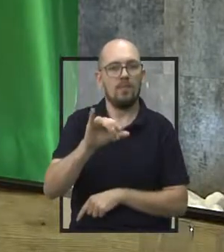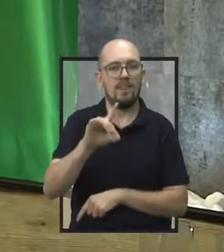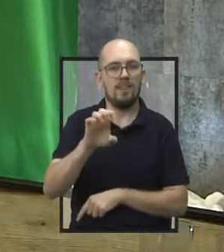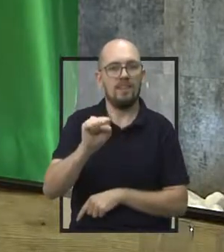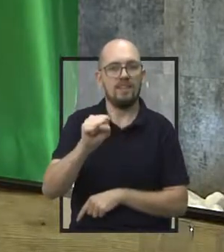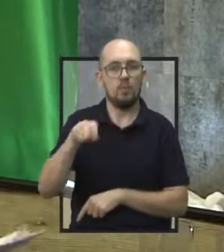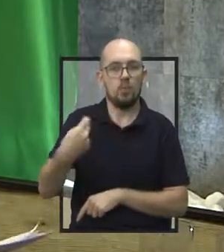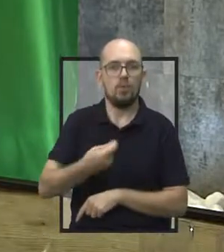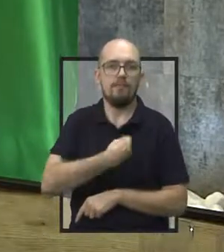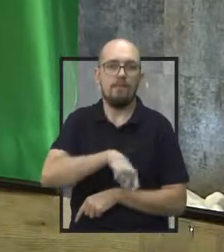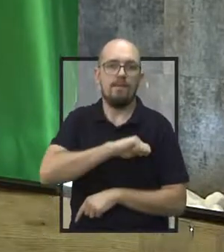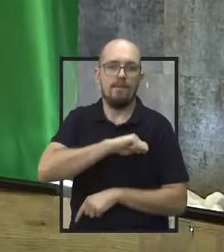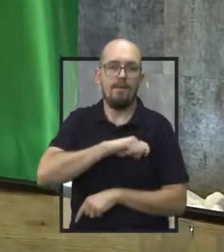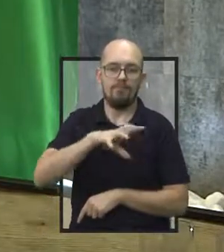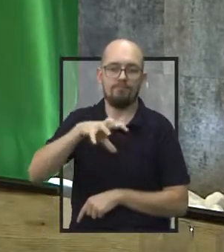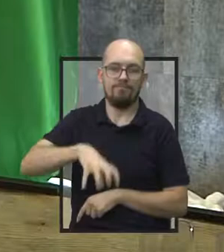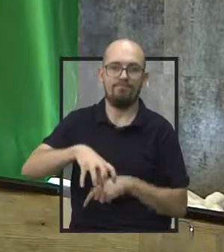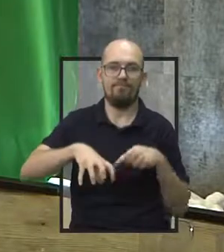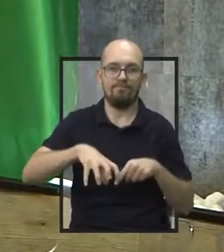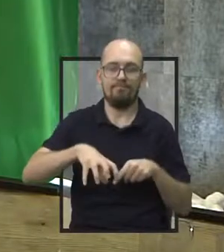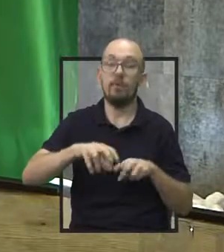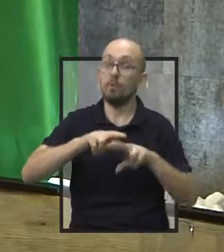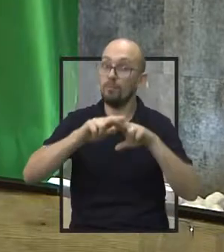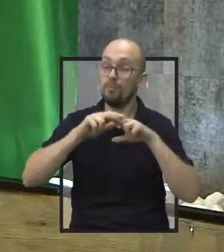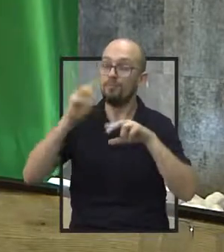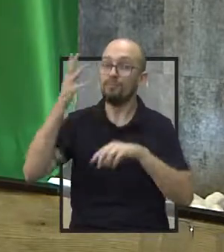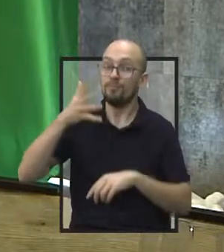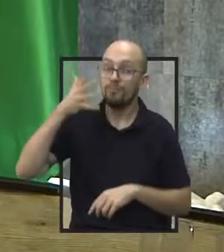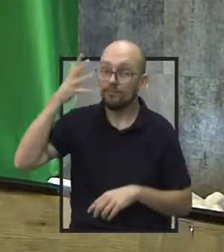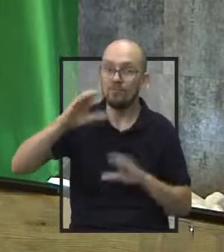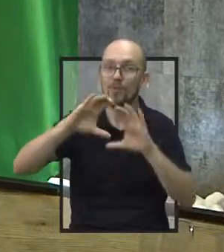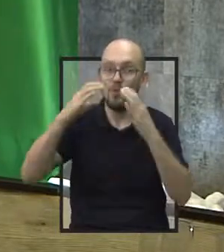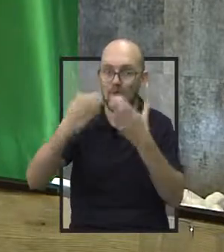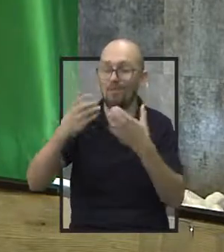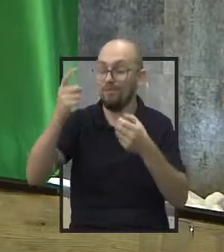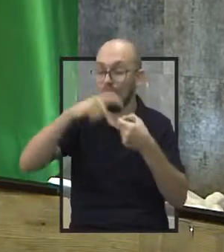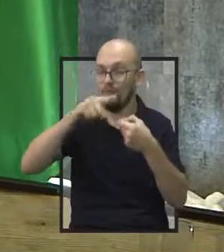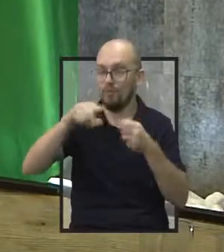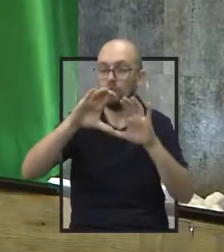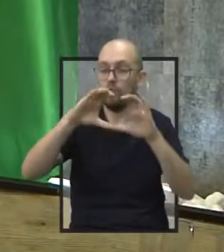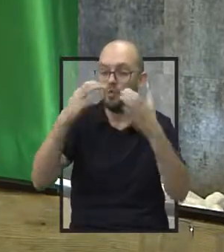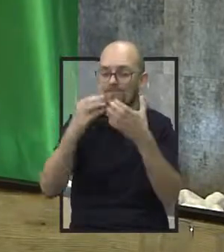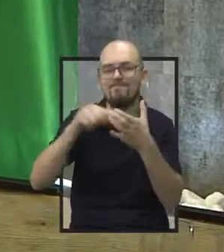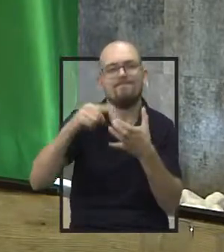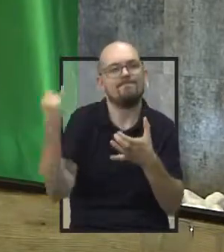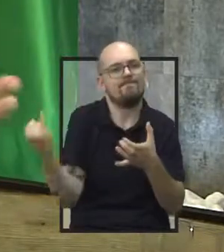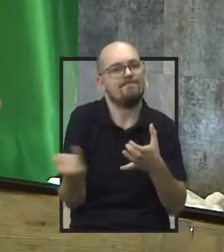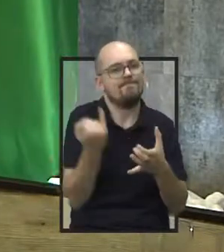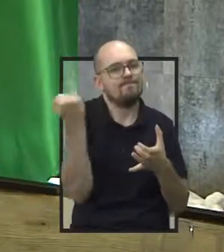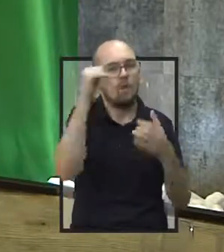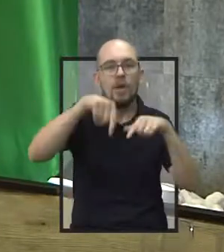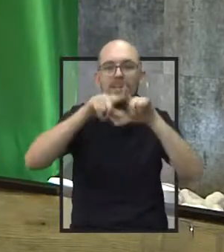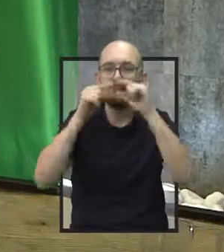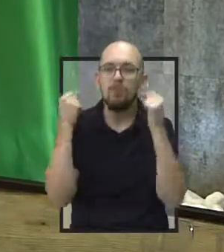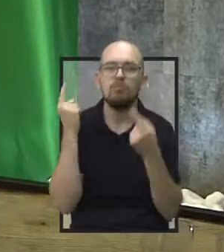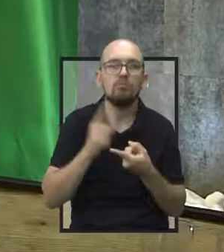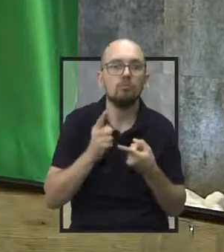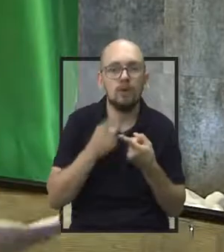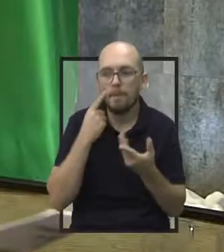delegado seccional. Por isso que esse Congresso, voltando ao assunto do Congresso, é importante para a nossa cidade. Esse